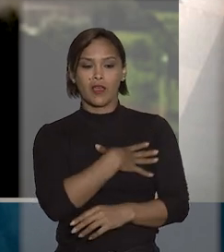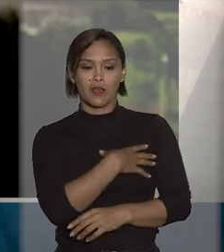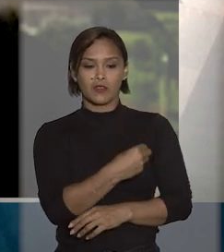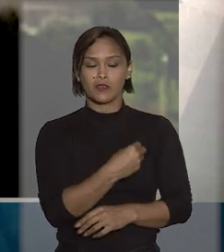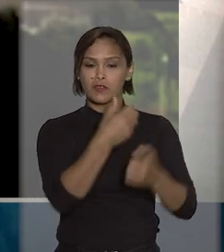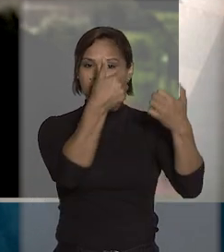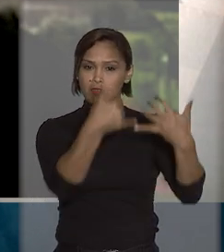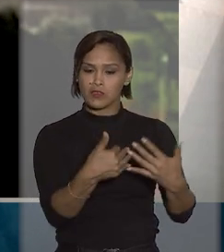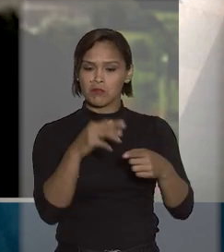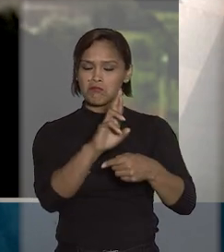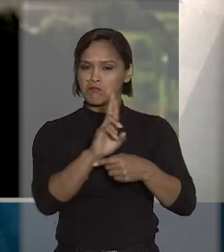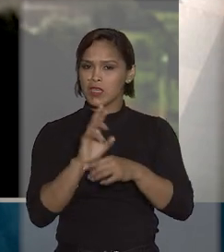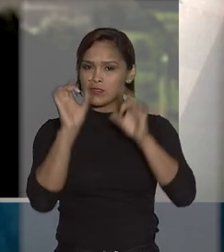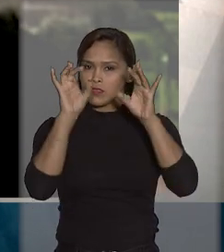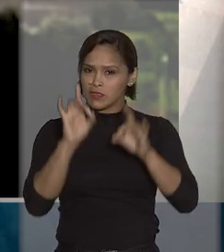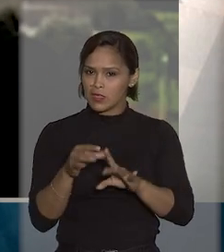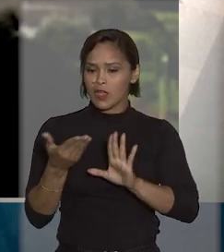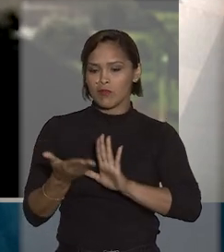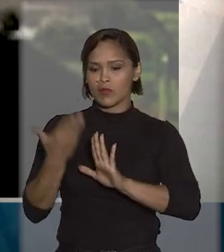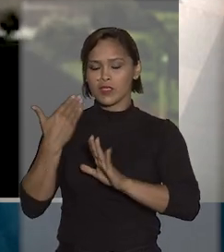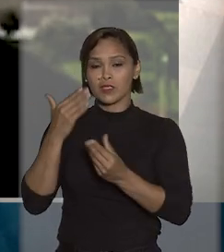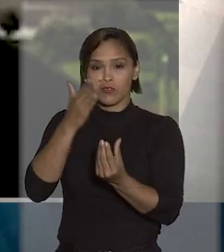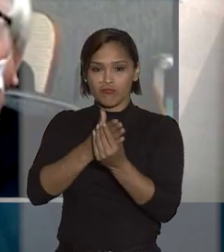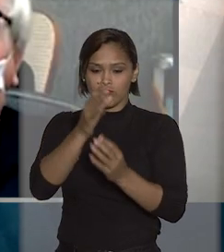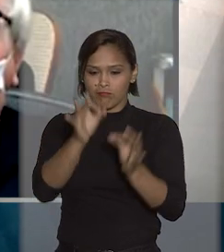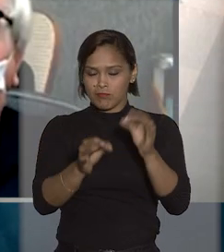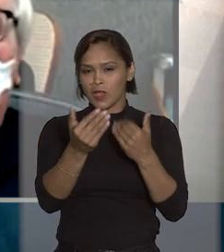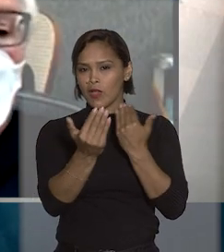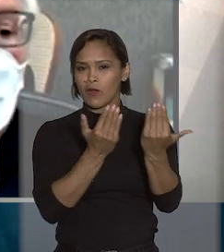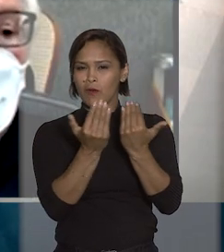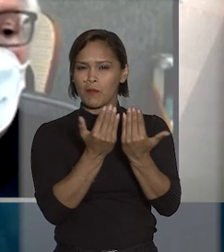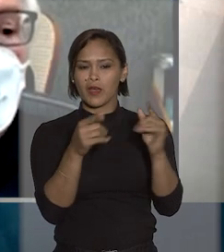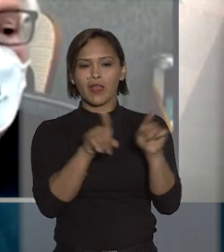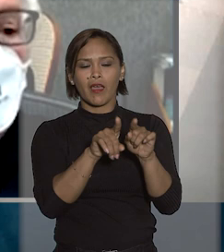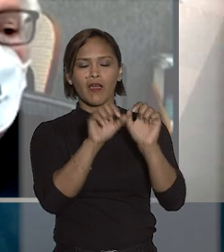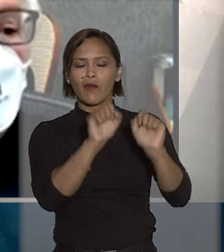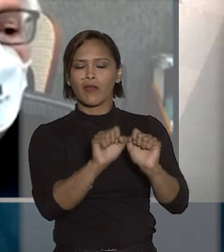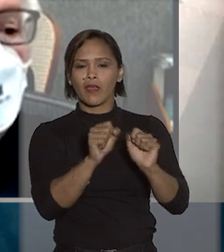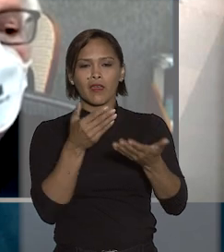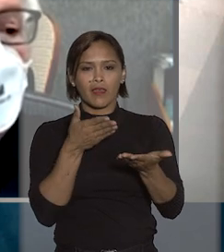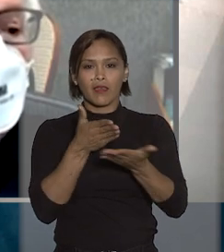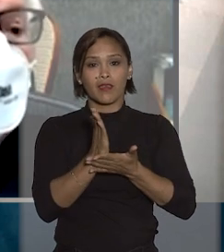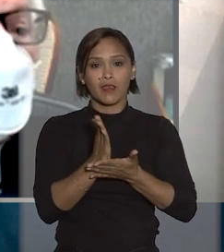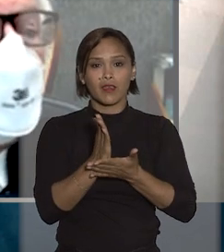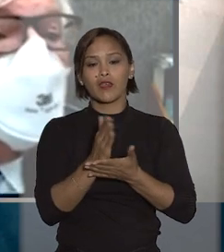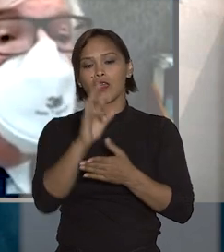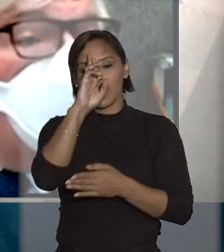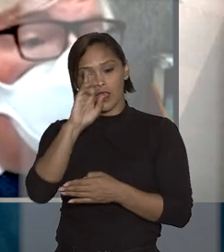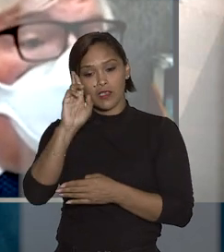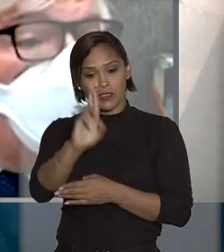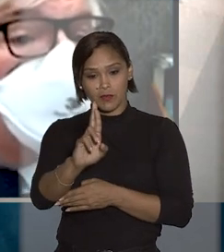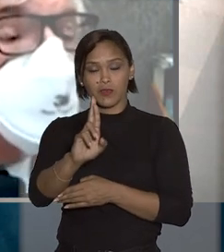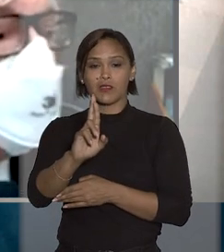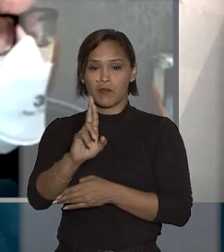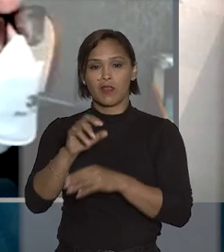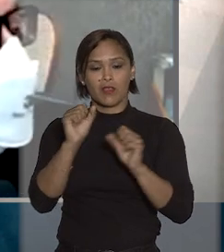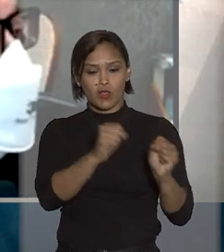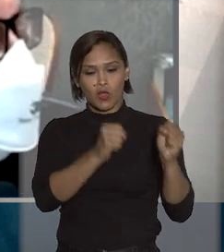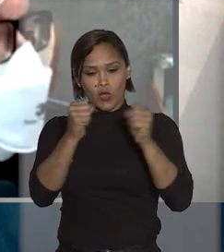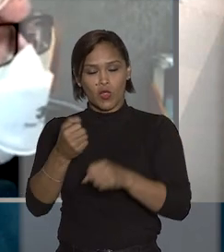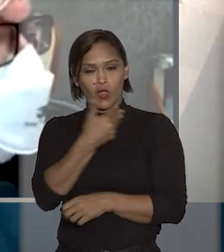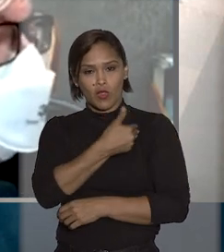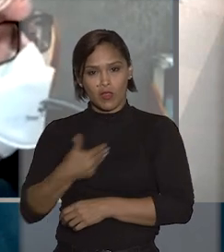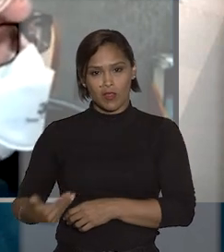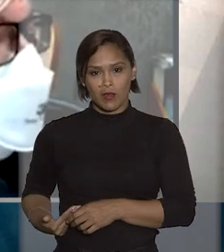da vítima, o ministro destacou precedentes do STJ no sentido de que, reconhecida a responsabilidade do poder